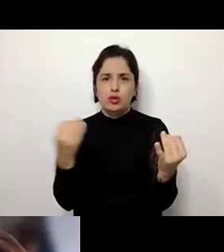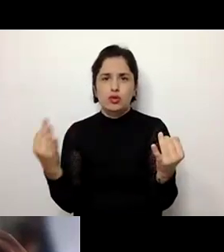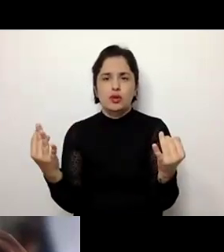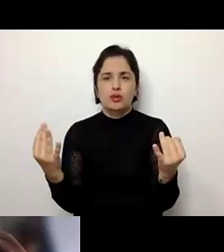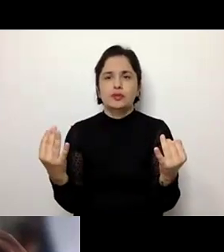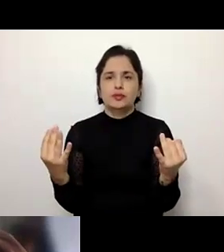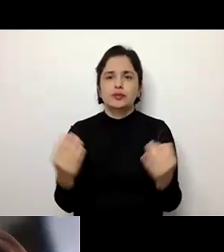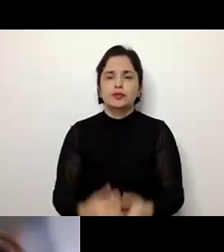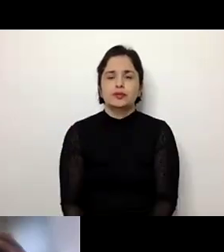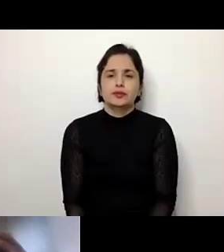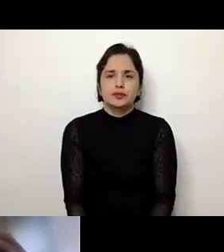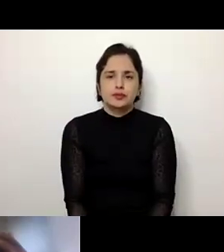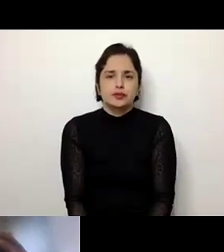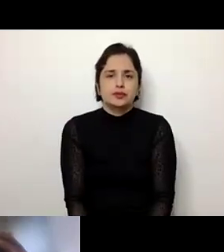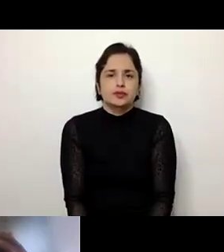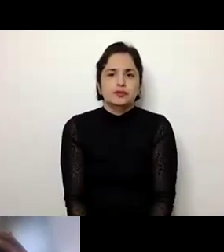mais